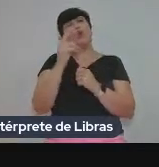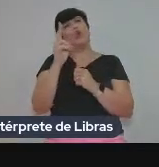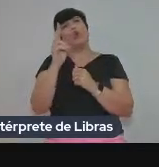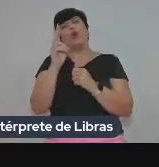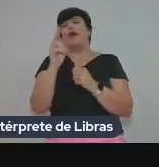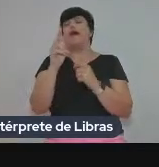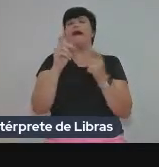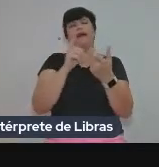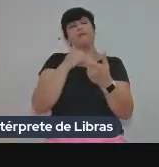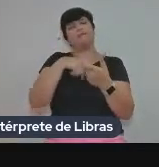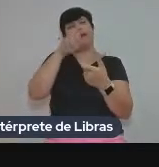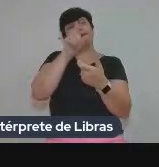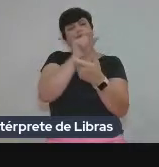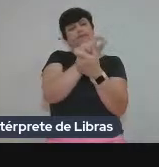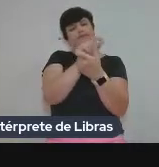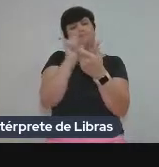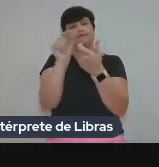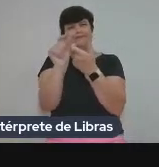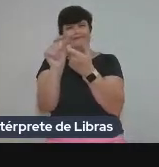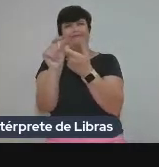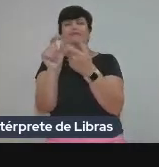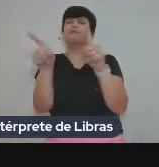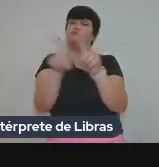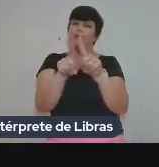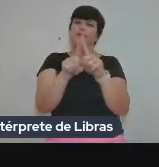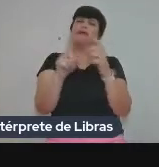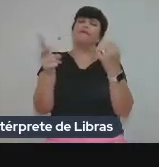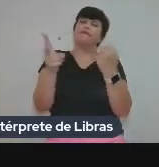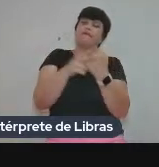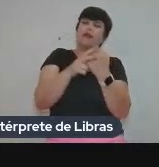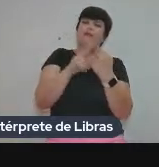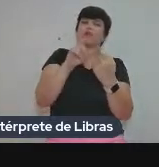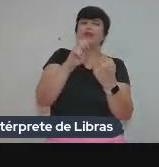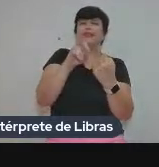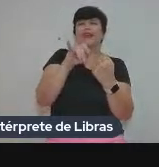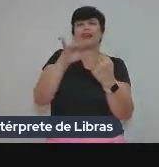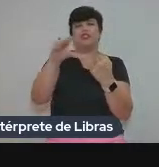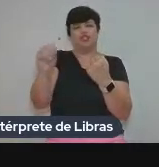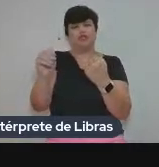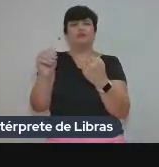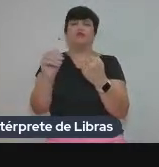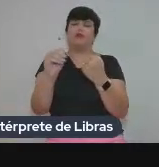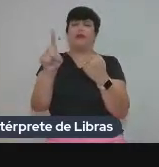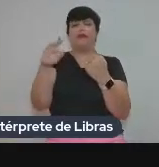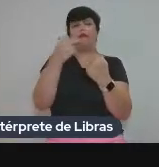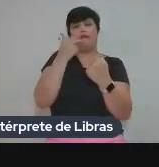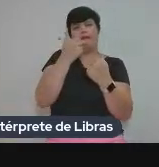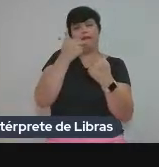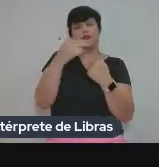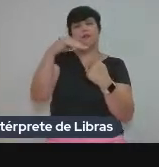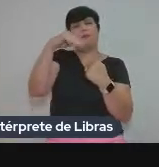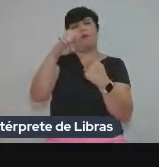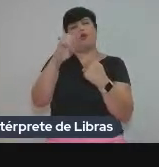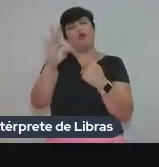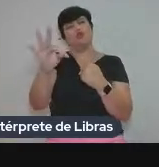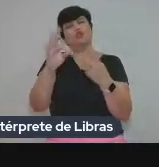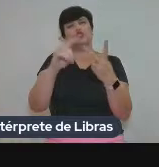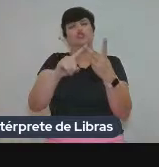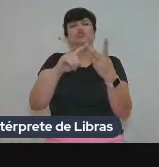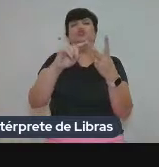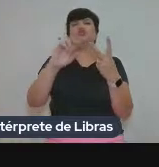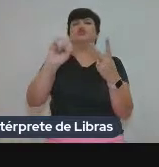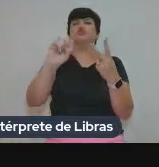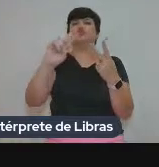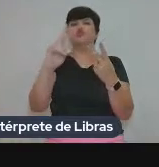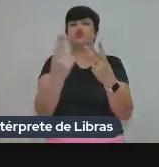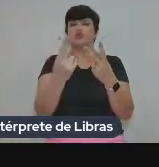definidos e indefinidos, mas também, verbos imperativos, de novo, must, should, shall, e também tem um Szinho ali,